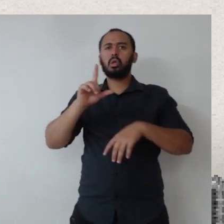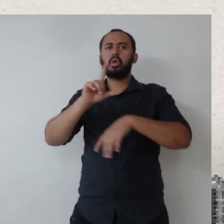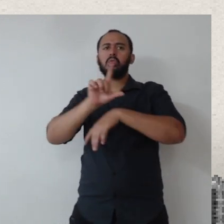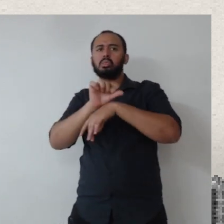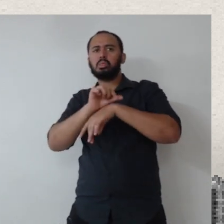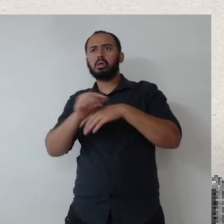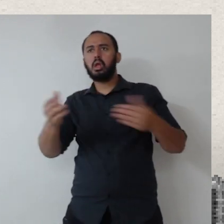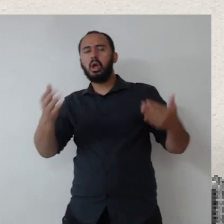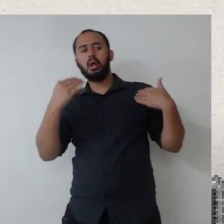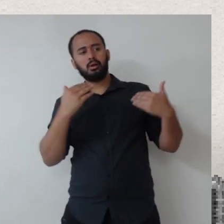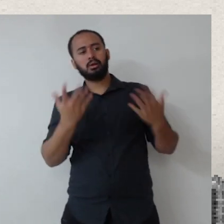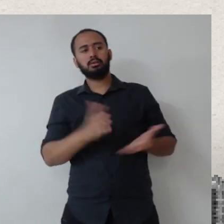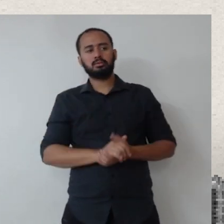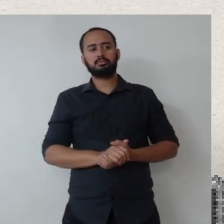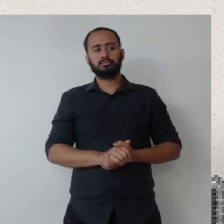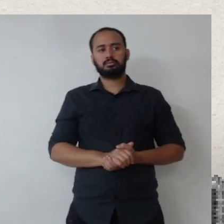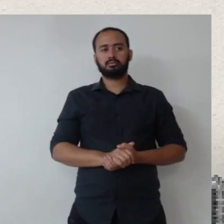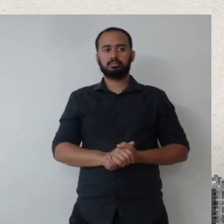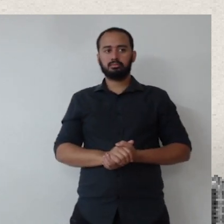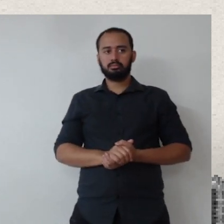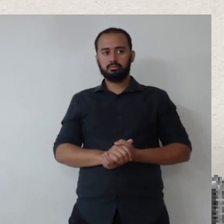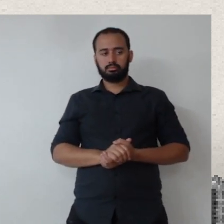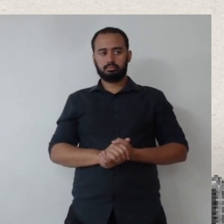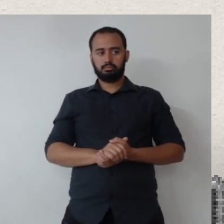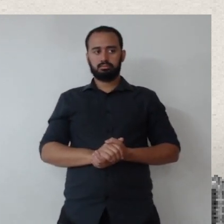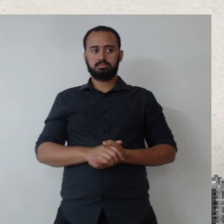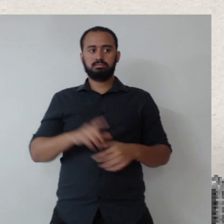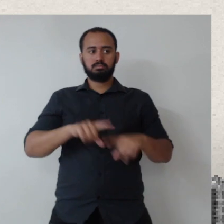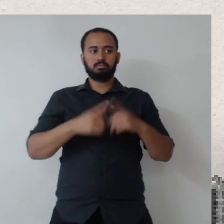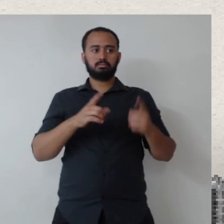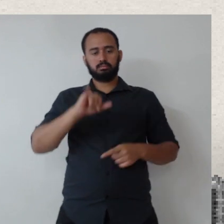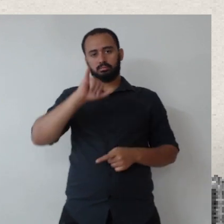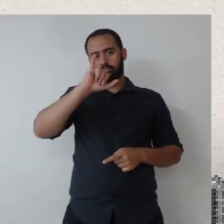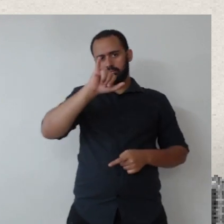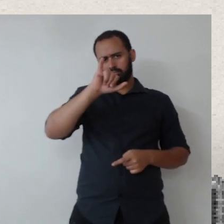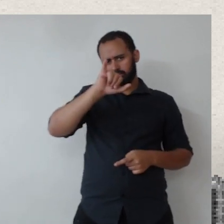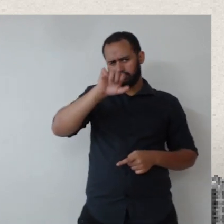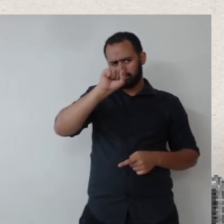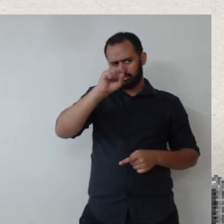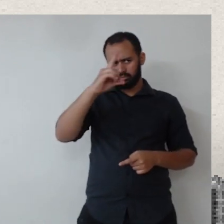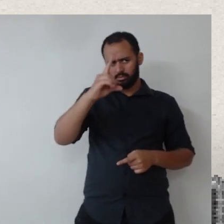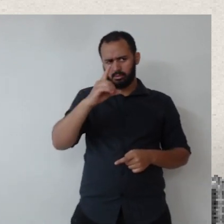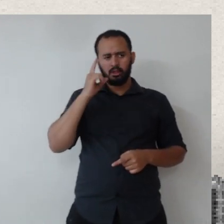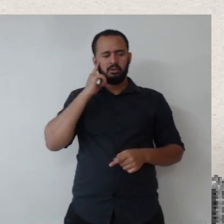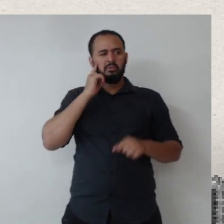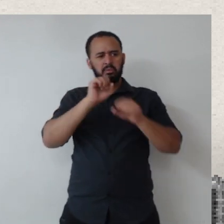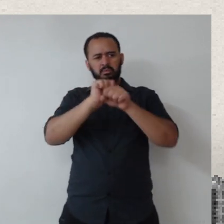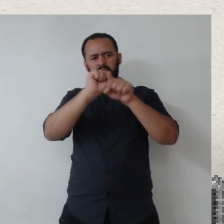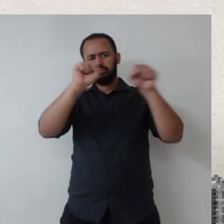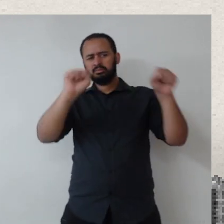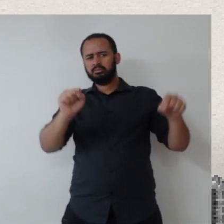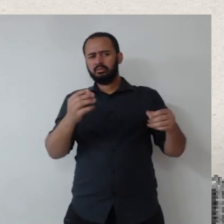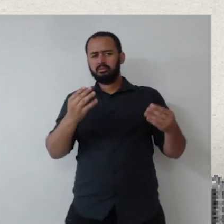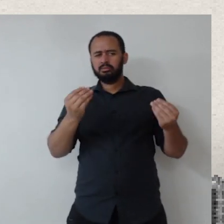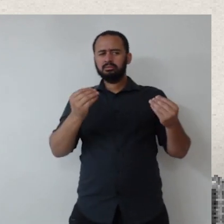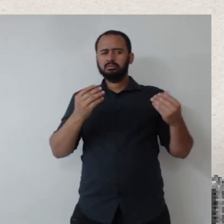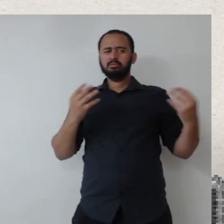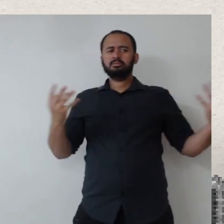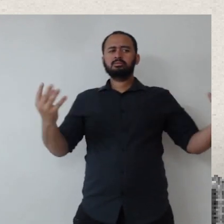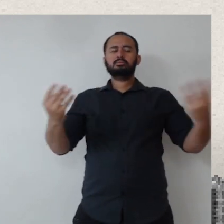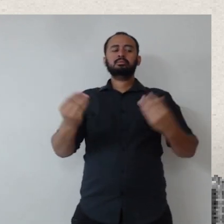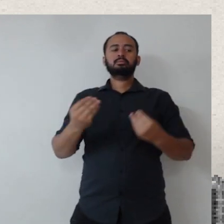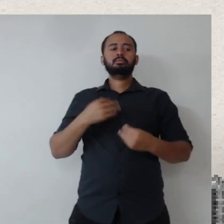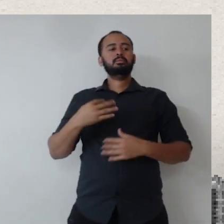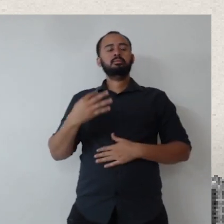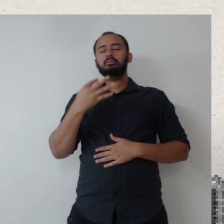Está dentro ali do guarda-chuva do ESG, né? Mas agora, enquanto ESG, do ponto de vista sistêmico, constitucionalizado, eu conheço a resolução